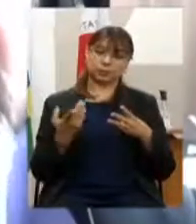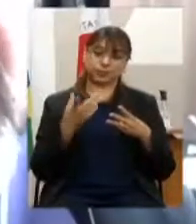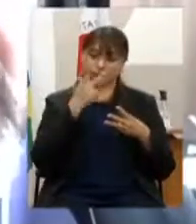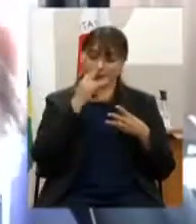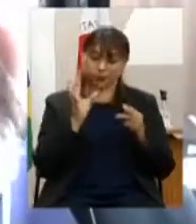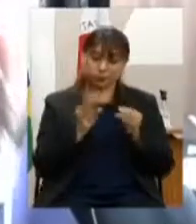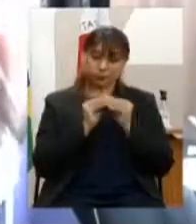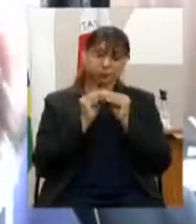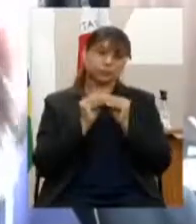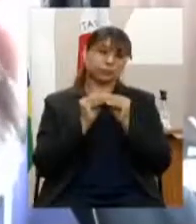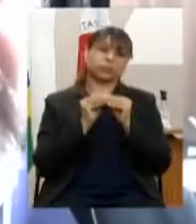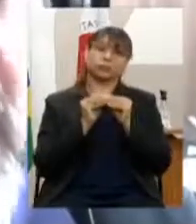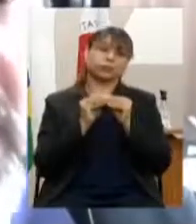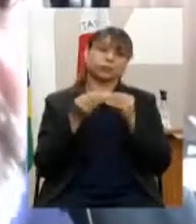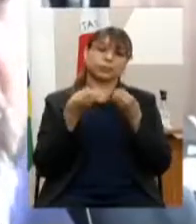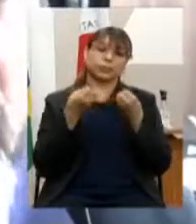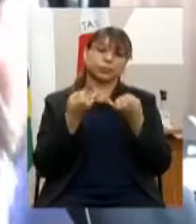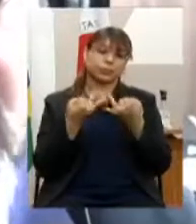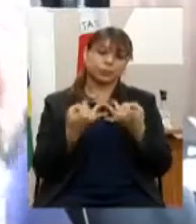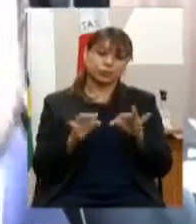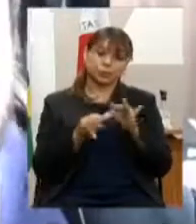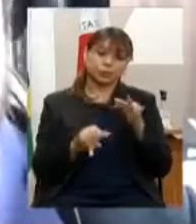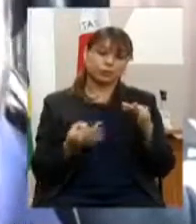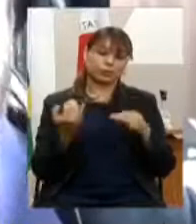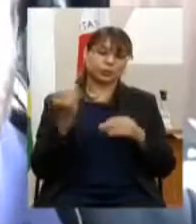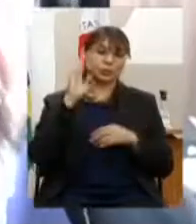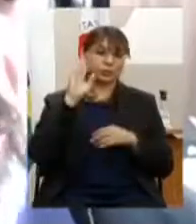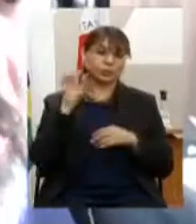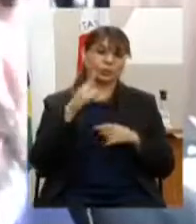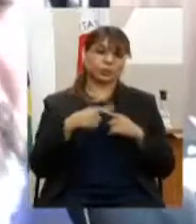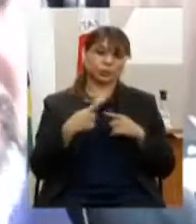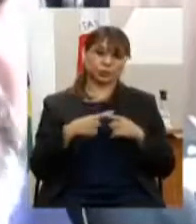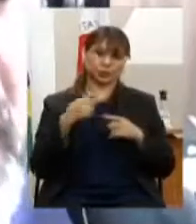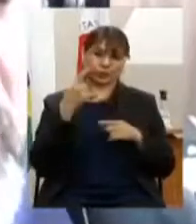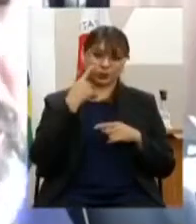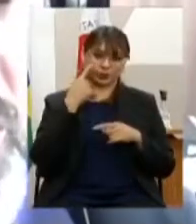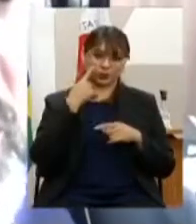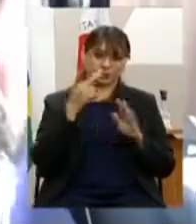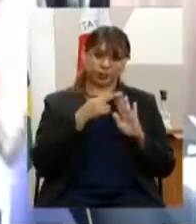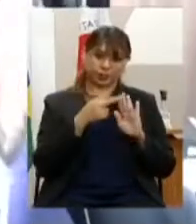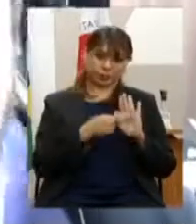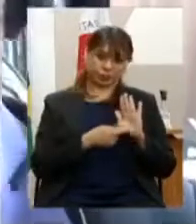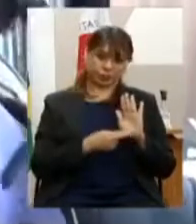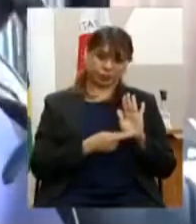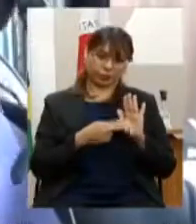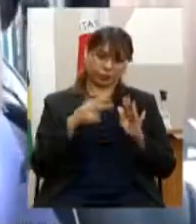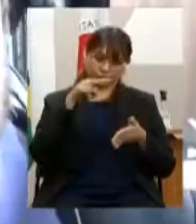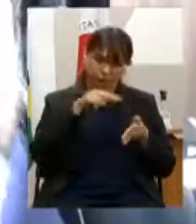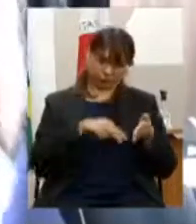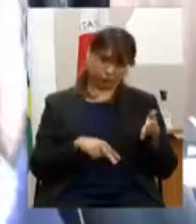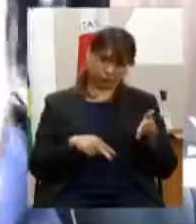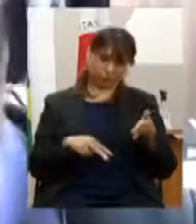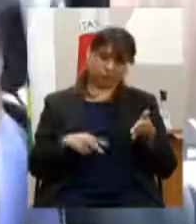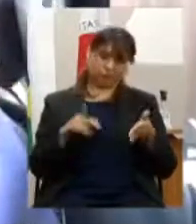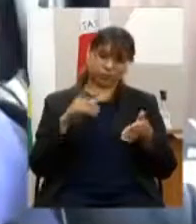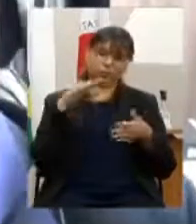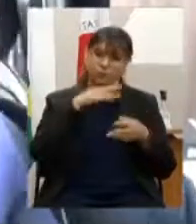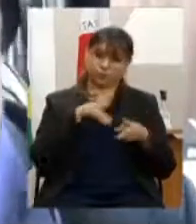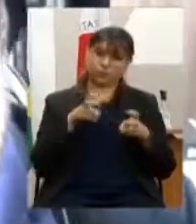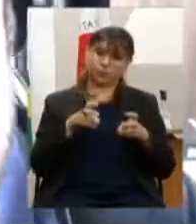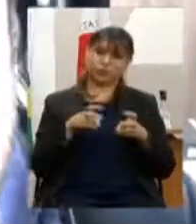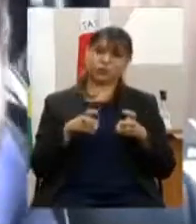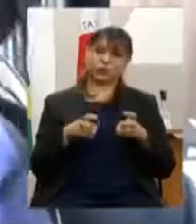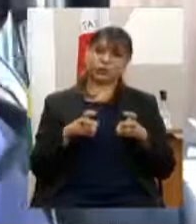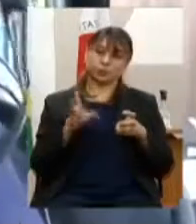sistematizaram bem essas três categorias se você pegar o relatório que acredito está na mão do senhor ou das outras pessoas vão ver que